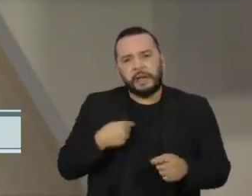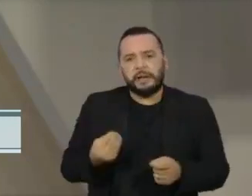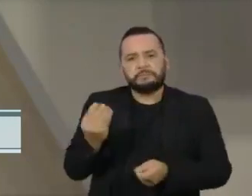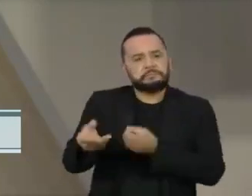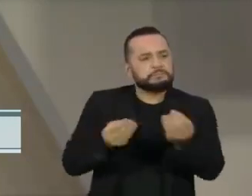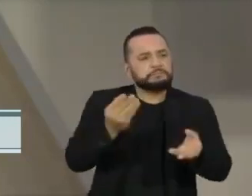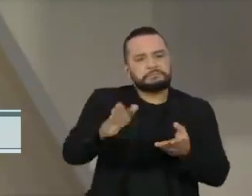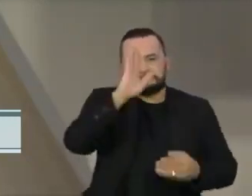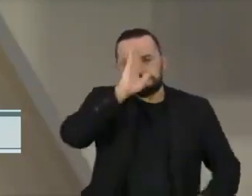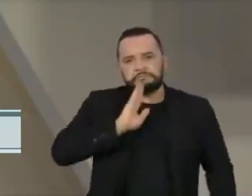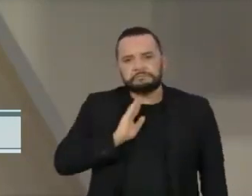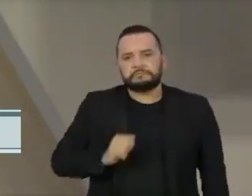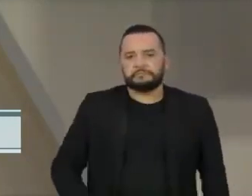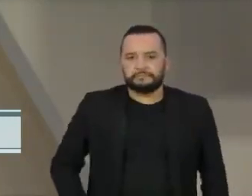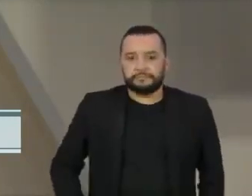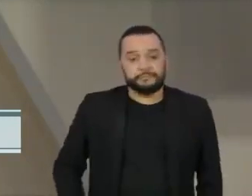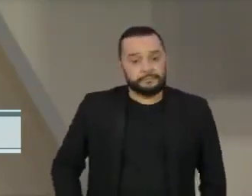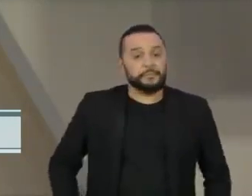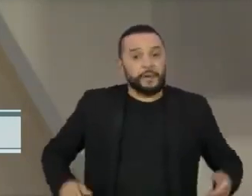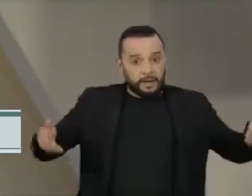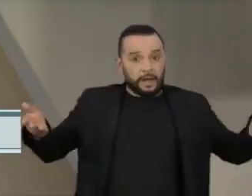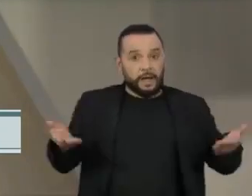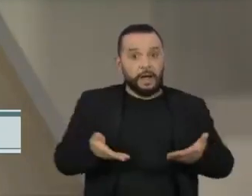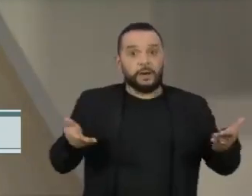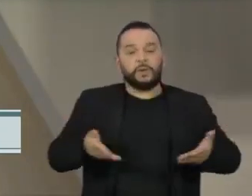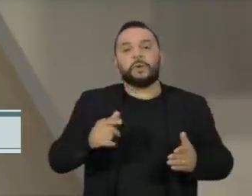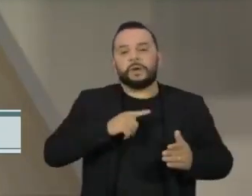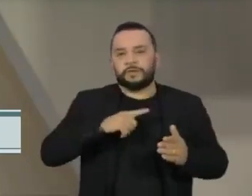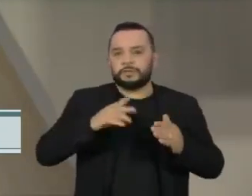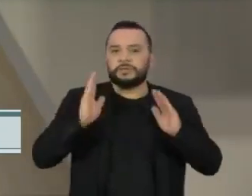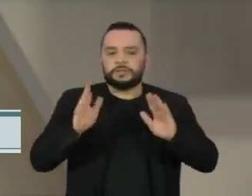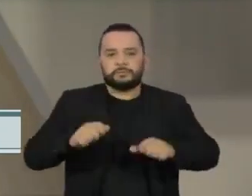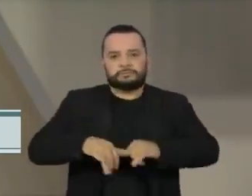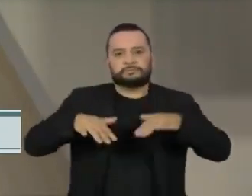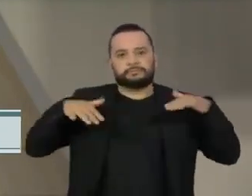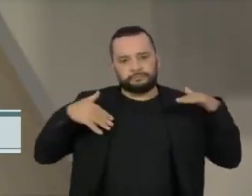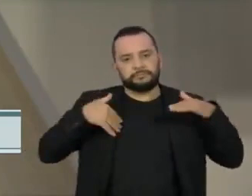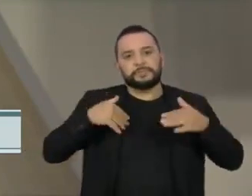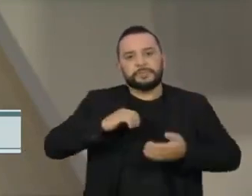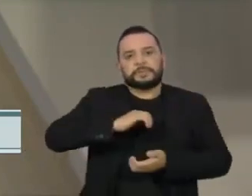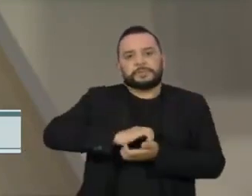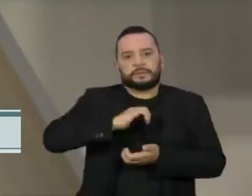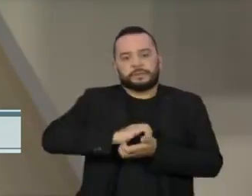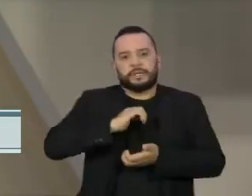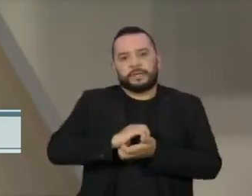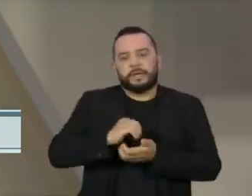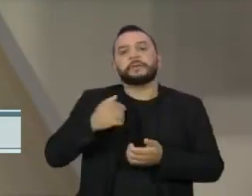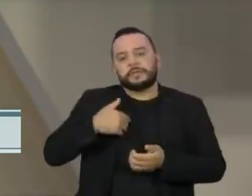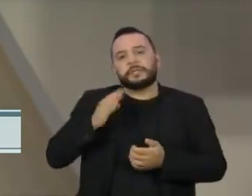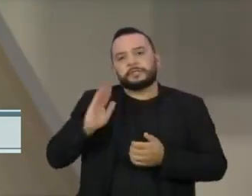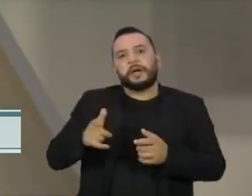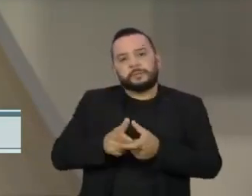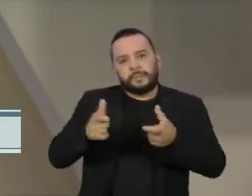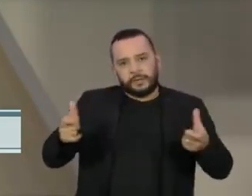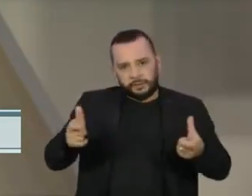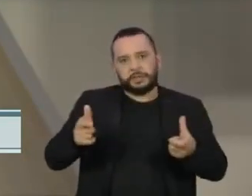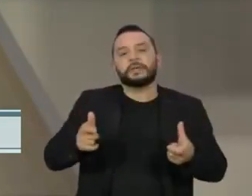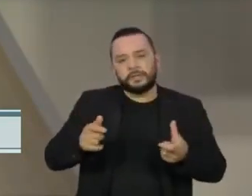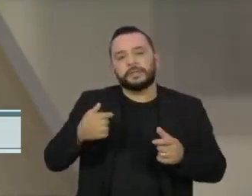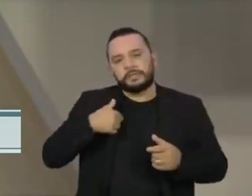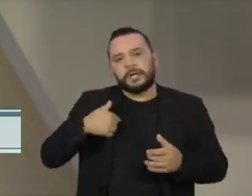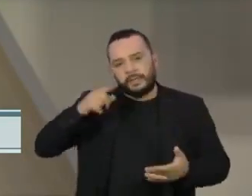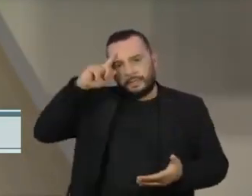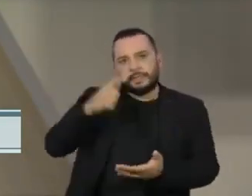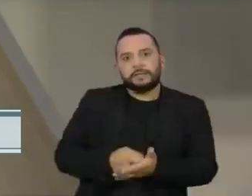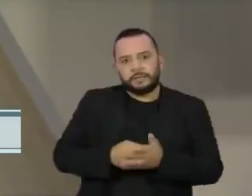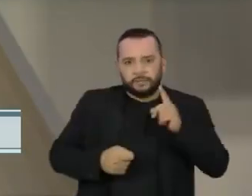O plenário do Supremo Tribunal Federal formou maioria no recurso que determina se o então juiz Sérgio Moro foi parcial no processo do